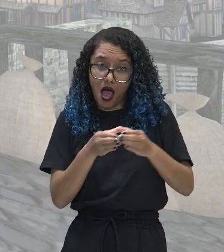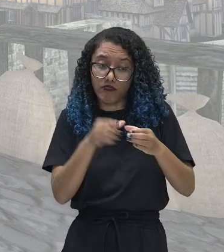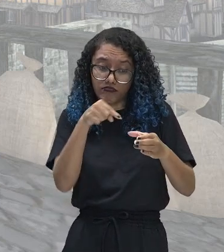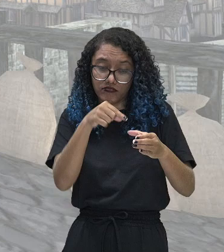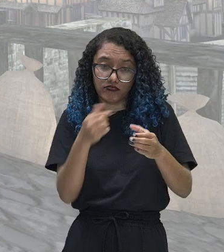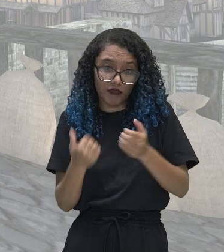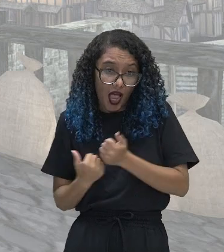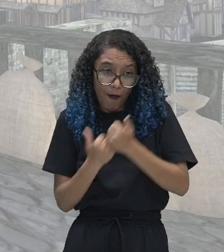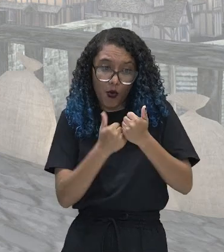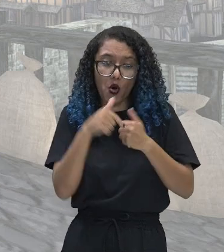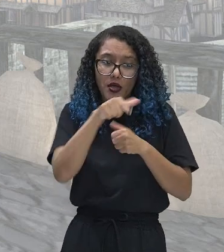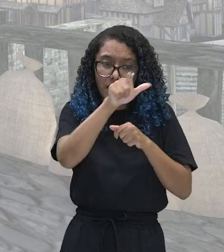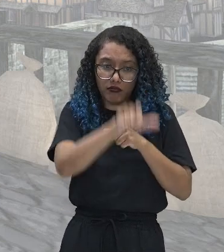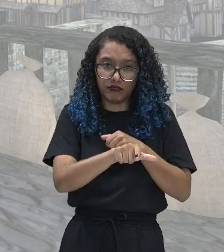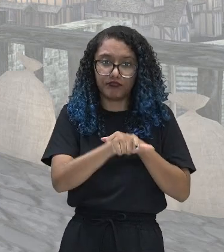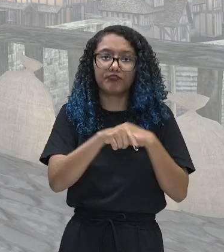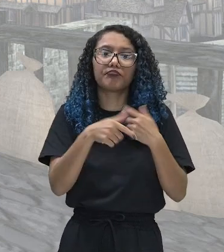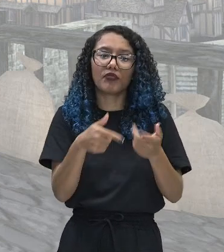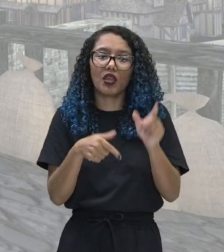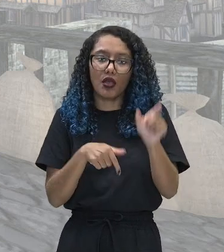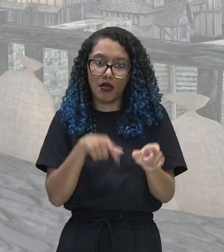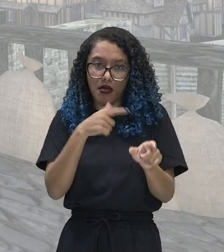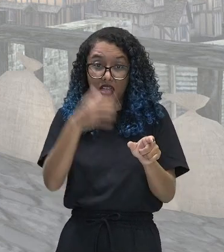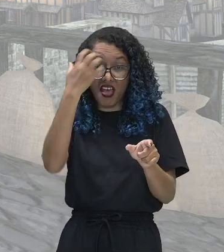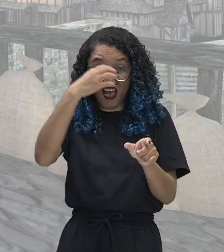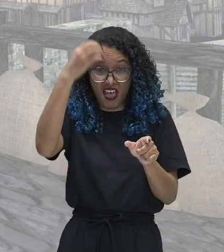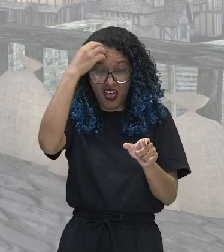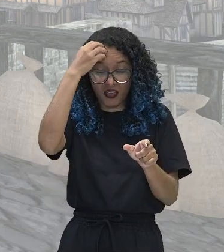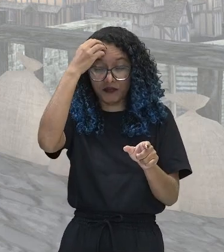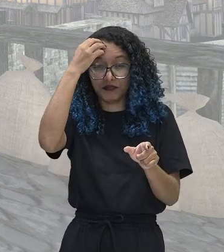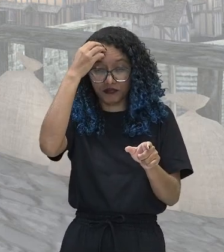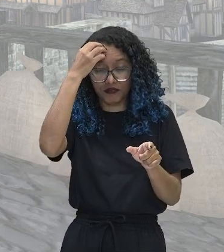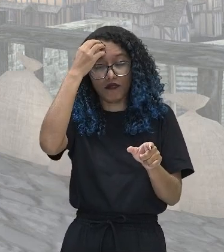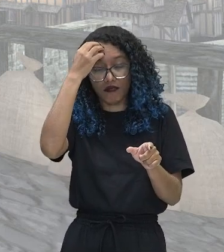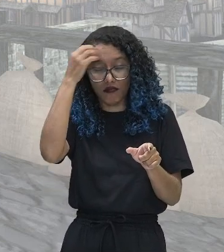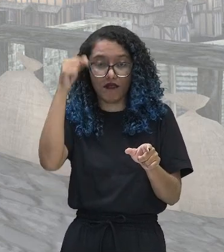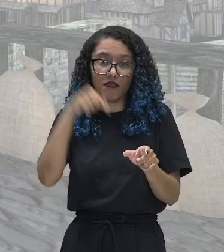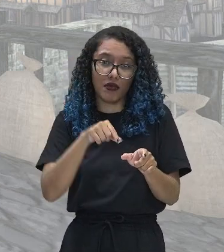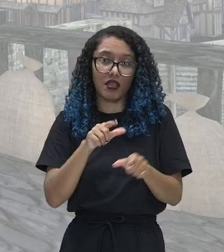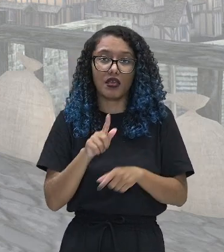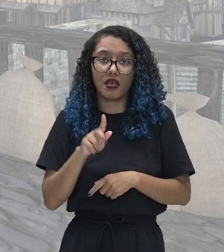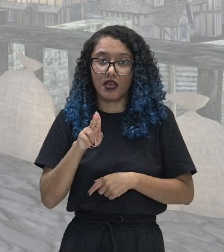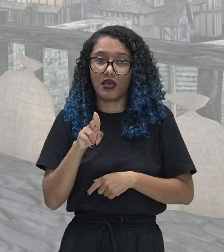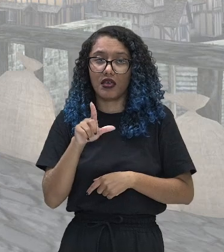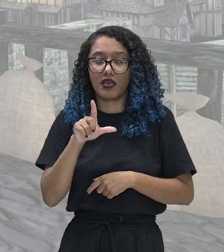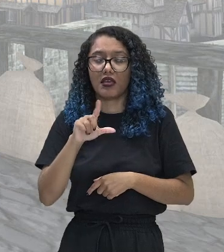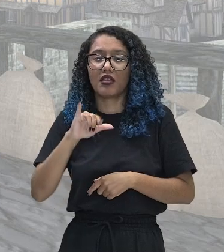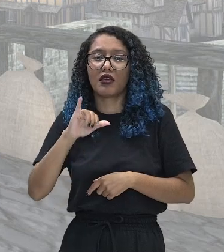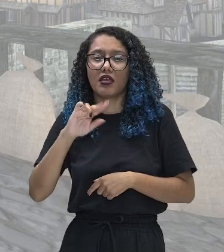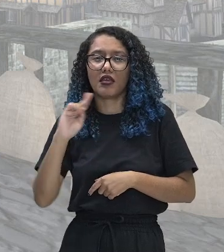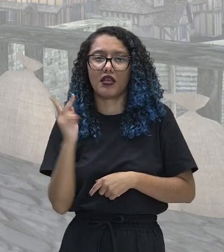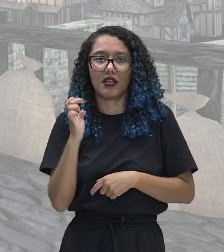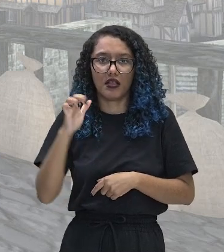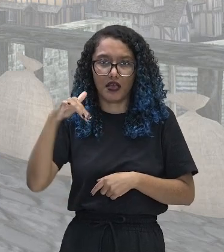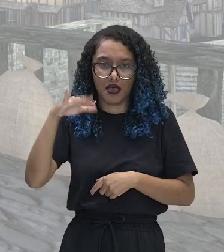troca, o rei que viria a ser Guilherme, o rei inglês Guilherme, que era Guilherme de Orange, e viria a ser